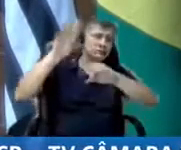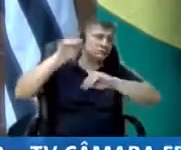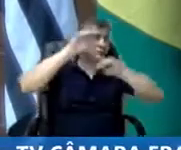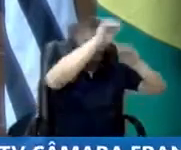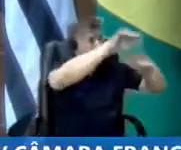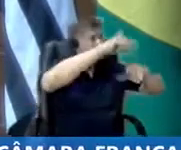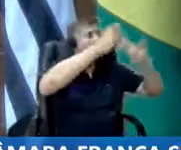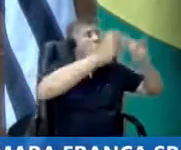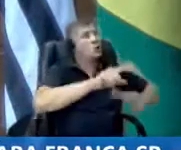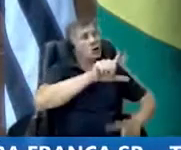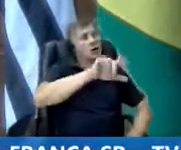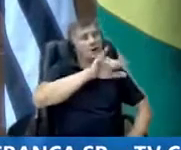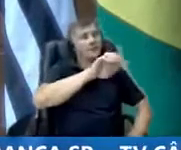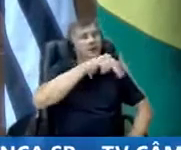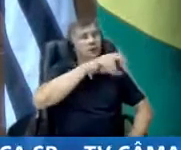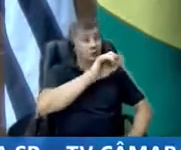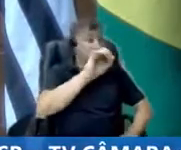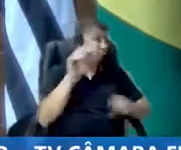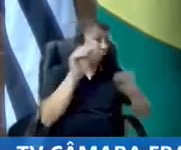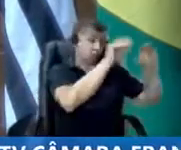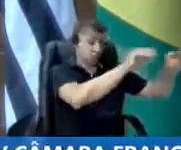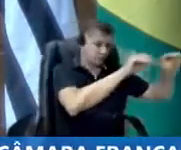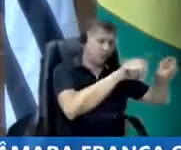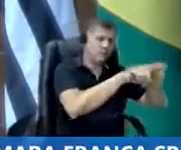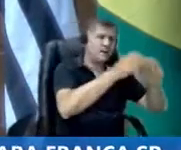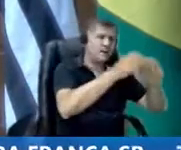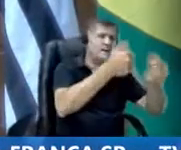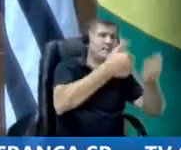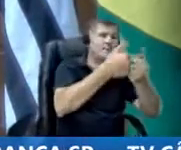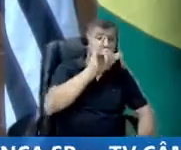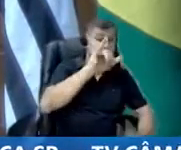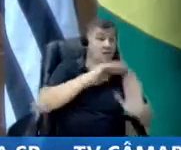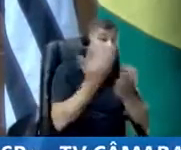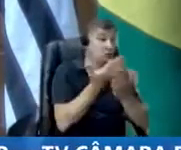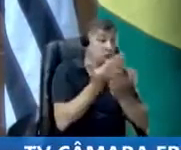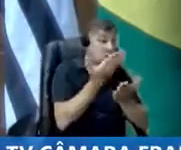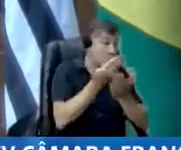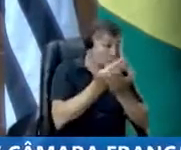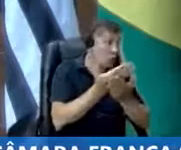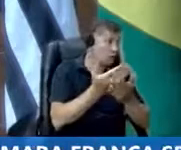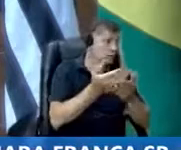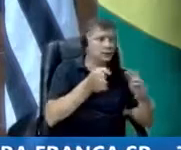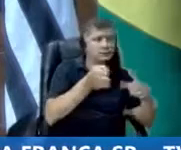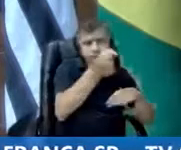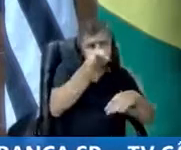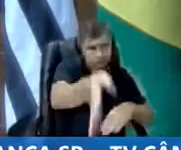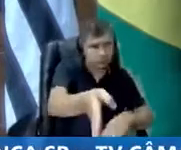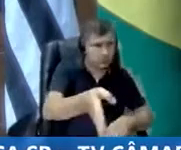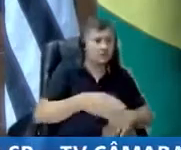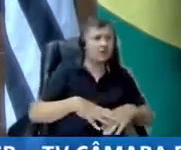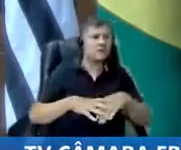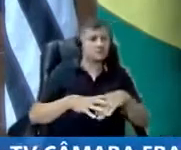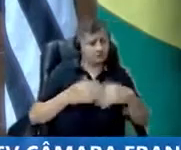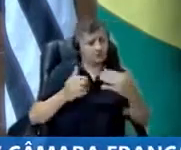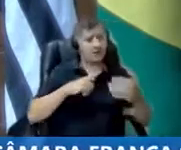outra lá perto do CCI da Escolinha, que sai lá no buracão, no Jardim do Líbano. Então, quer dizer, tem mais